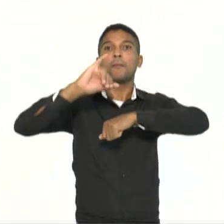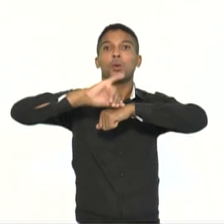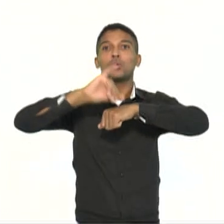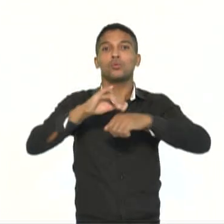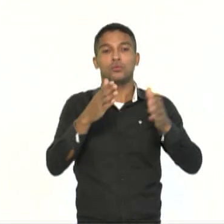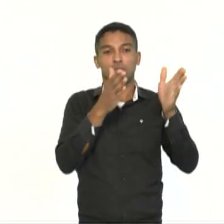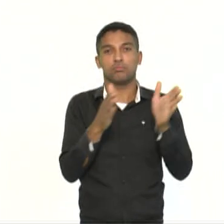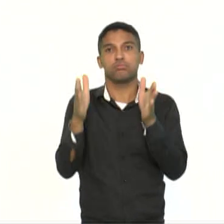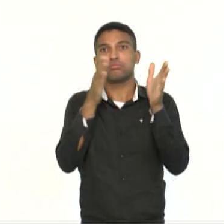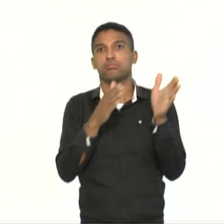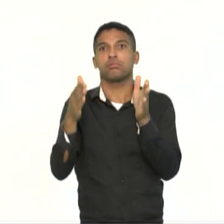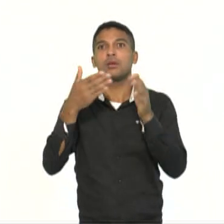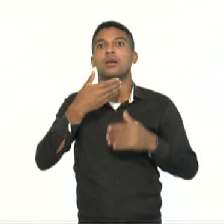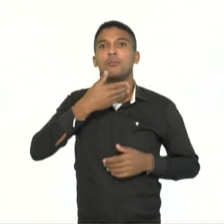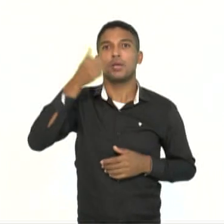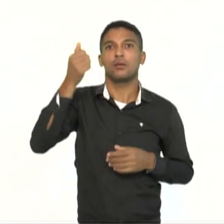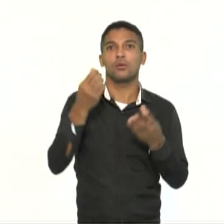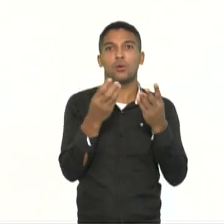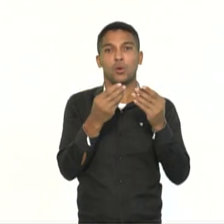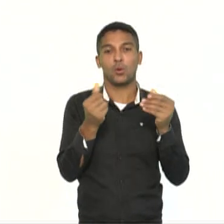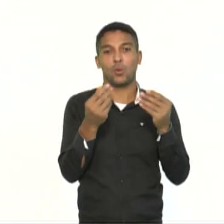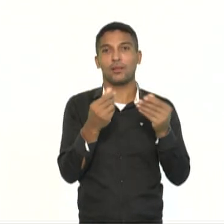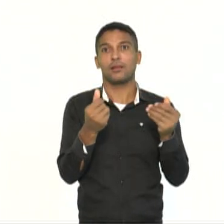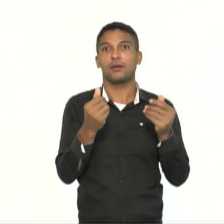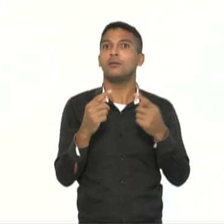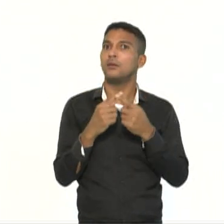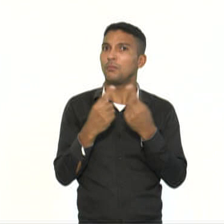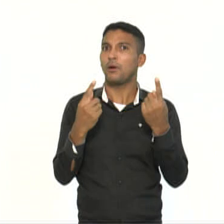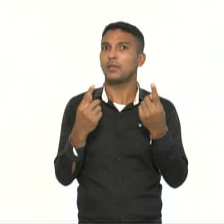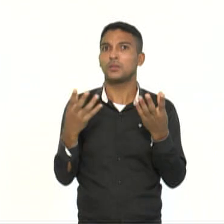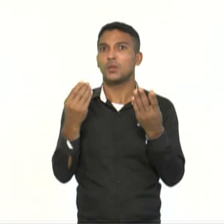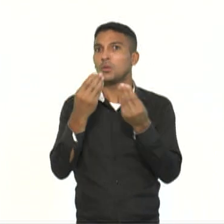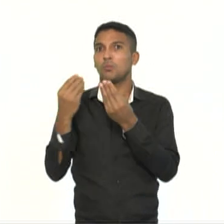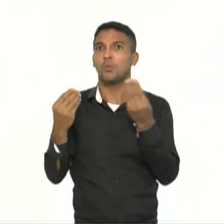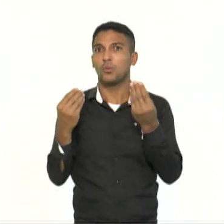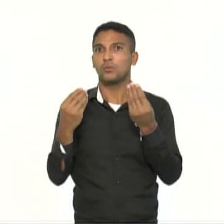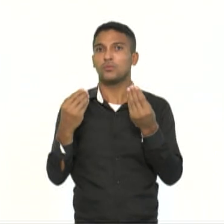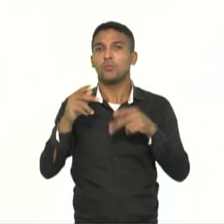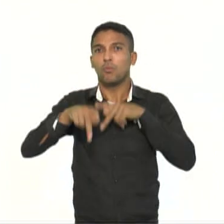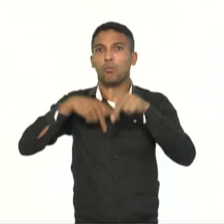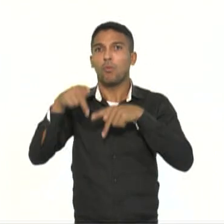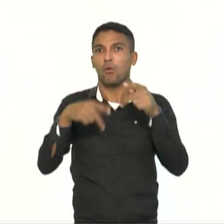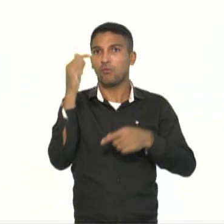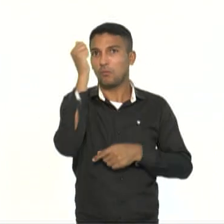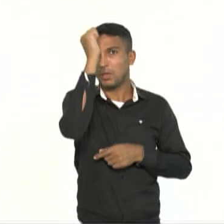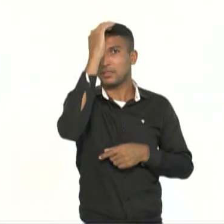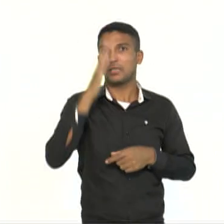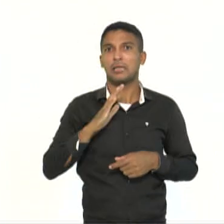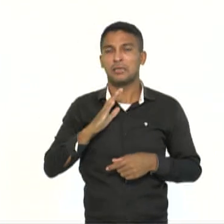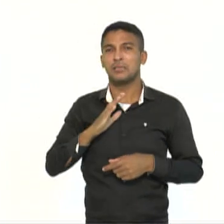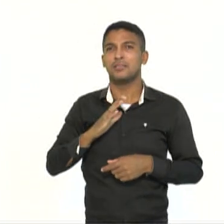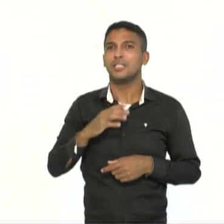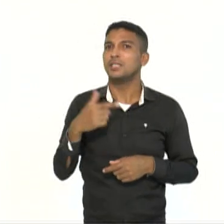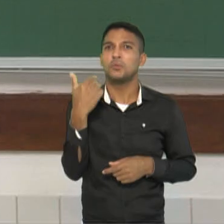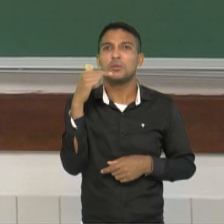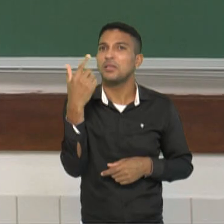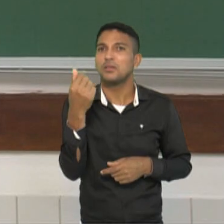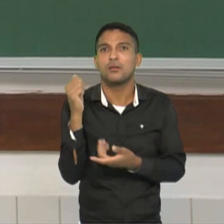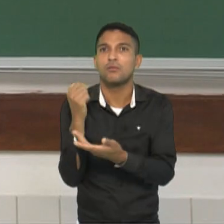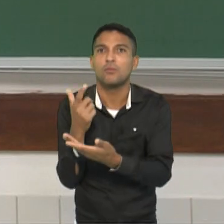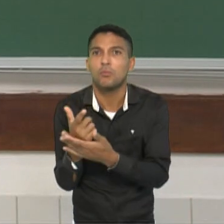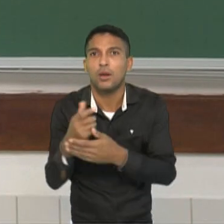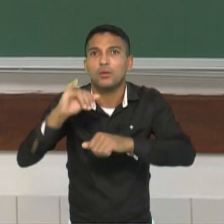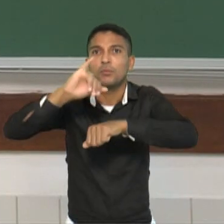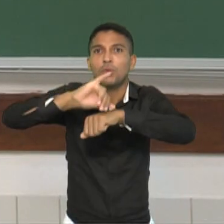muitos brasileiros não possuem condições de acessar esses produtos, intensificando a desigualdade